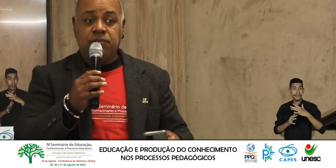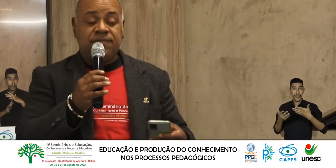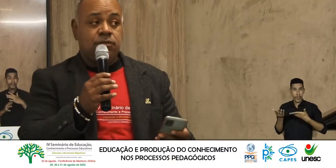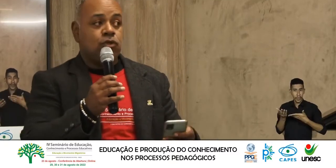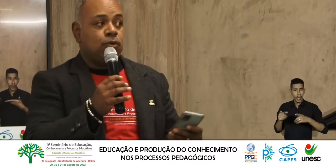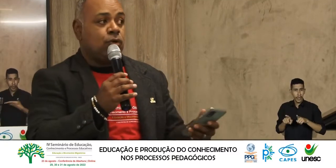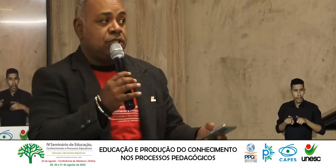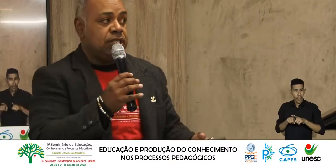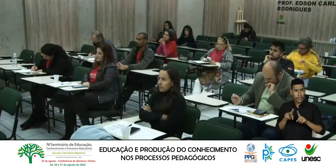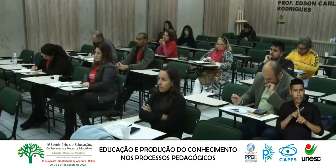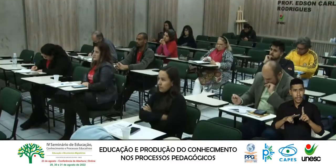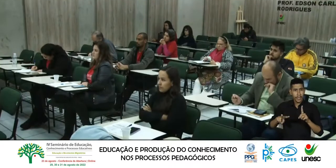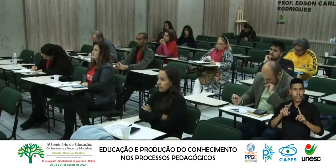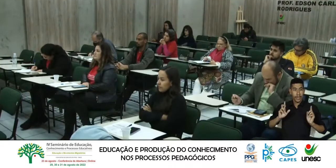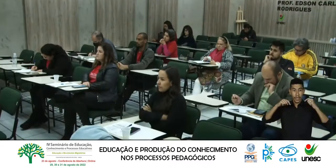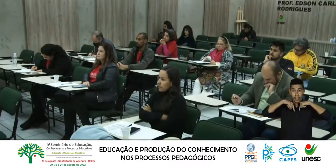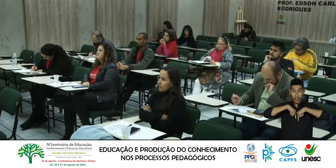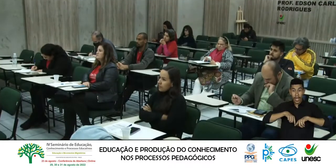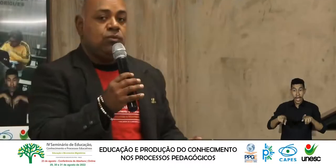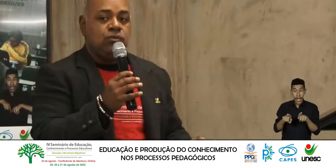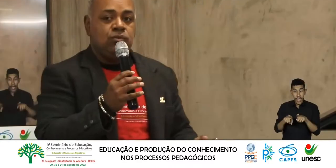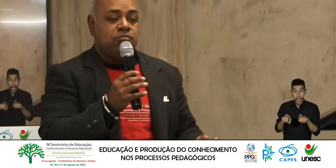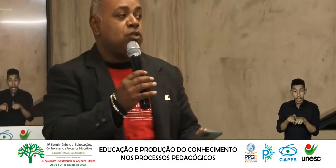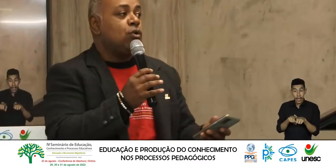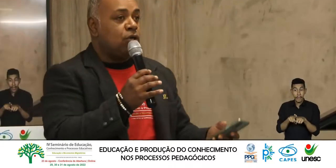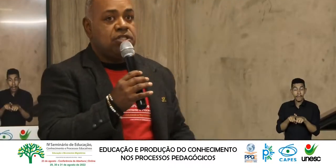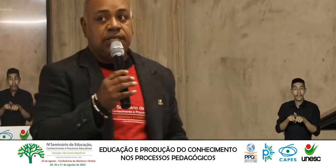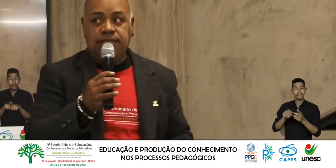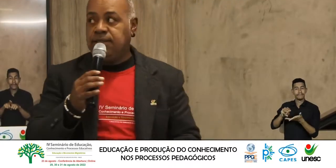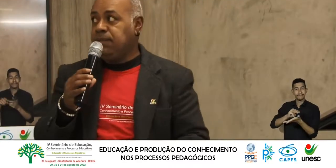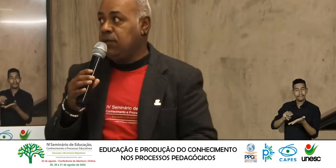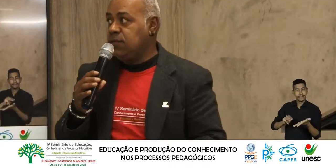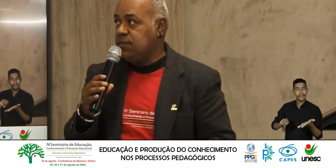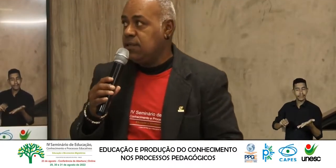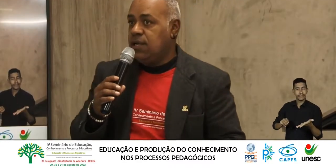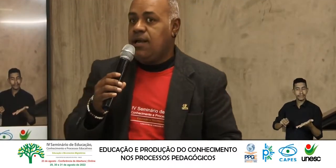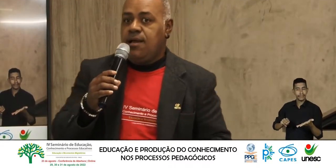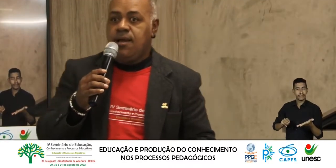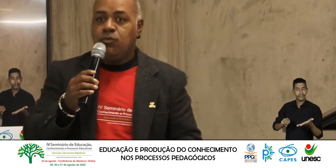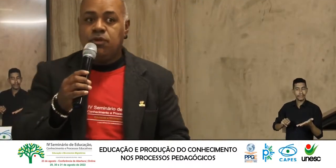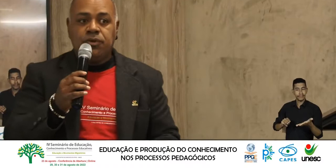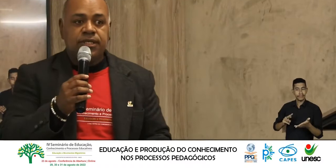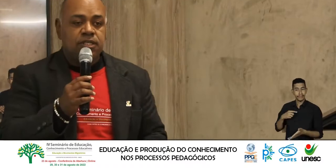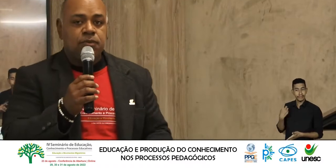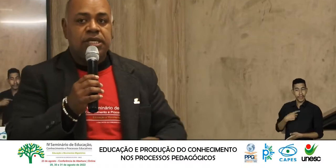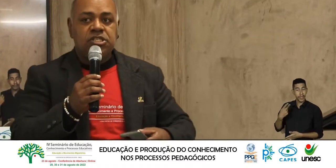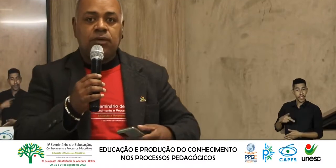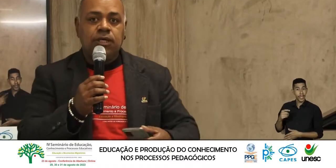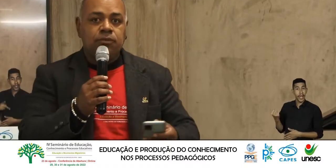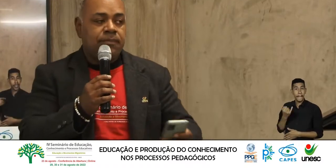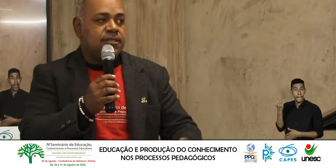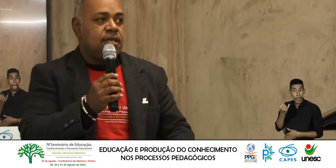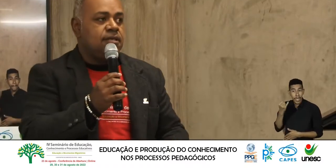Contemporâneas Na visão antropológica E também Uma questão Metodológica Que para nós É muito importante